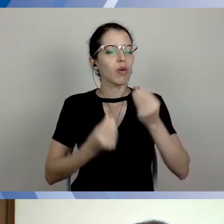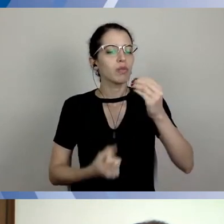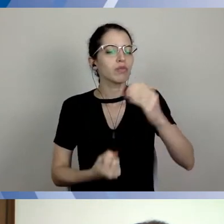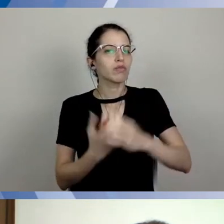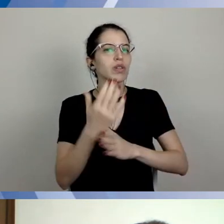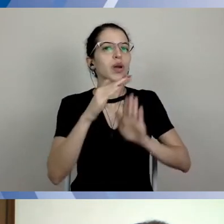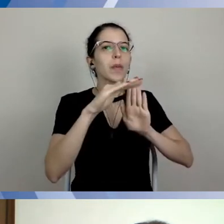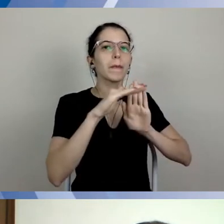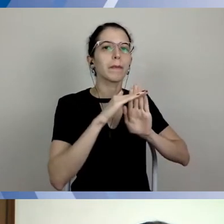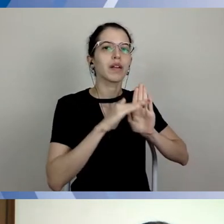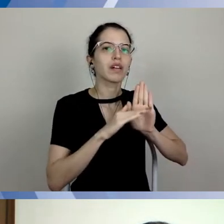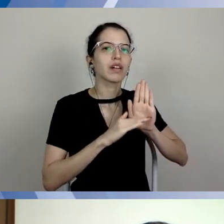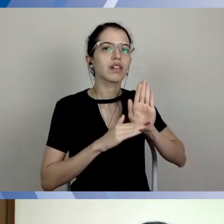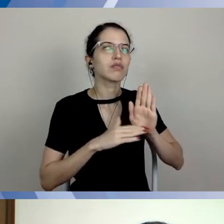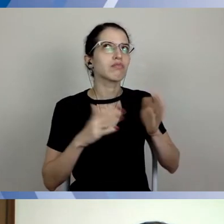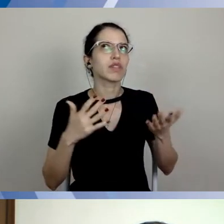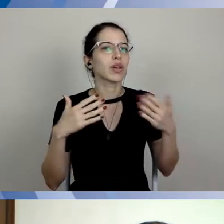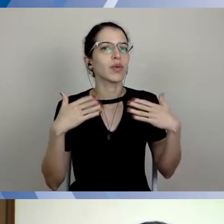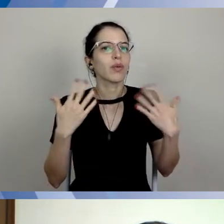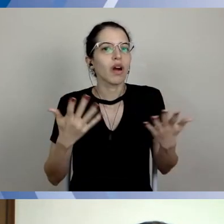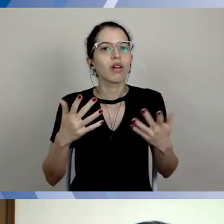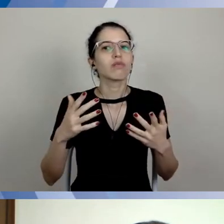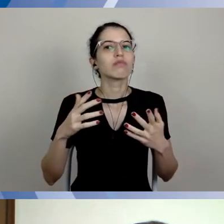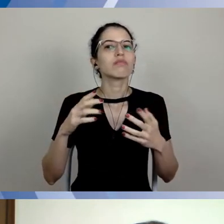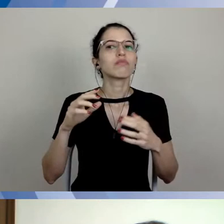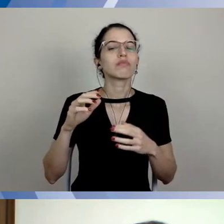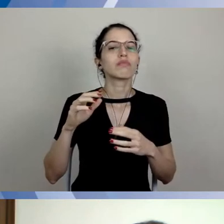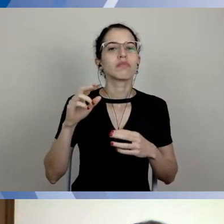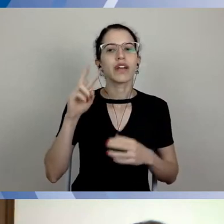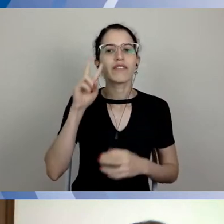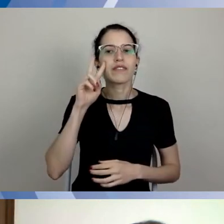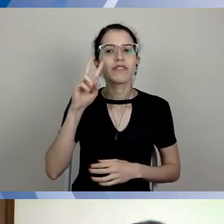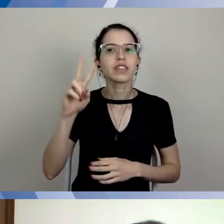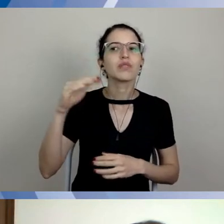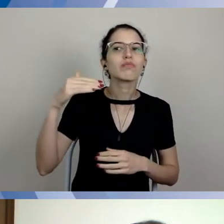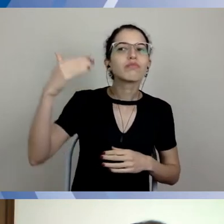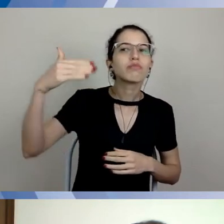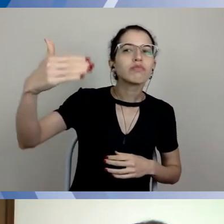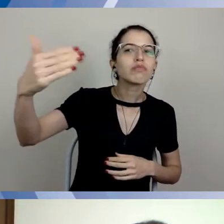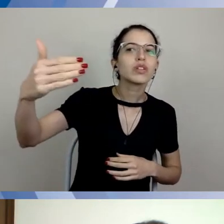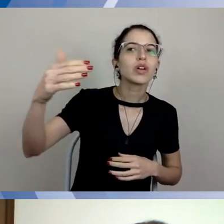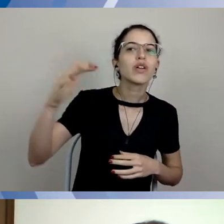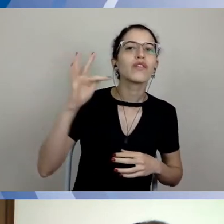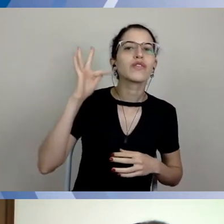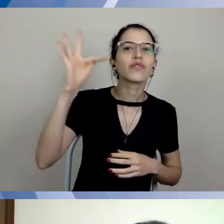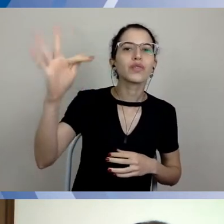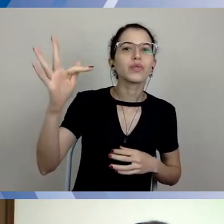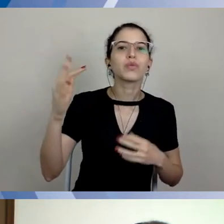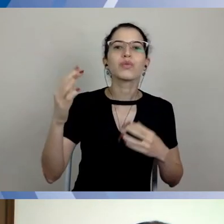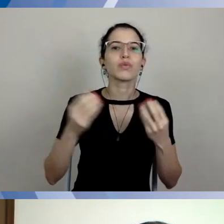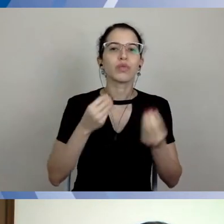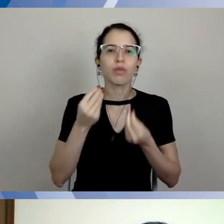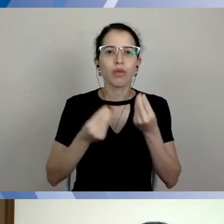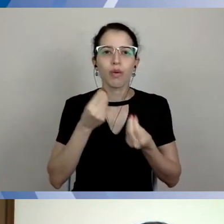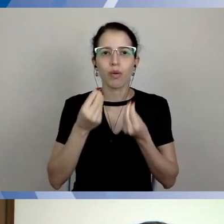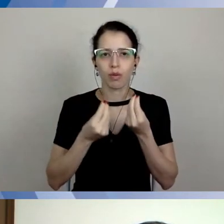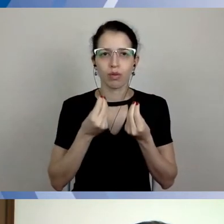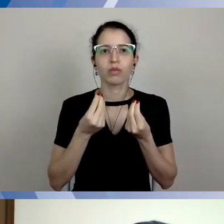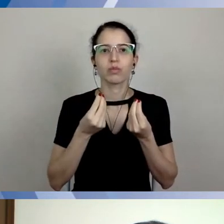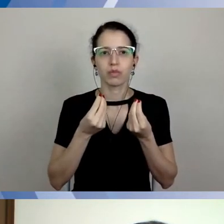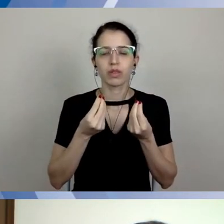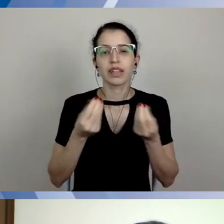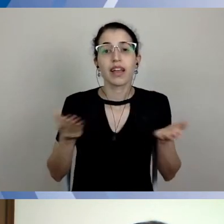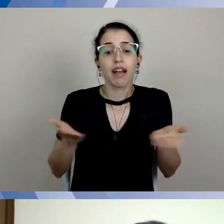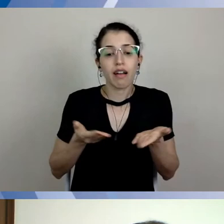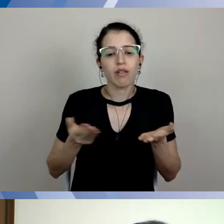plano, quais são as perspectivas neste momento, que situação é essa que a gente vive neste momento, e à luz disso, então,